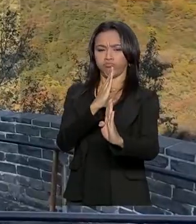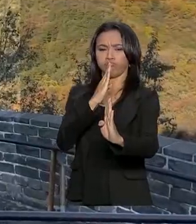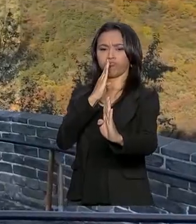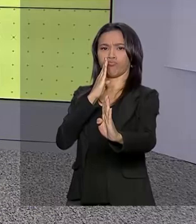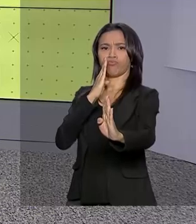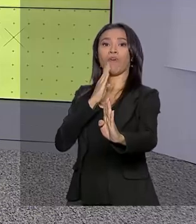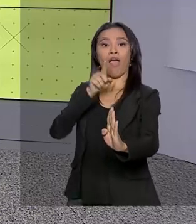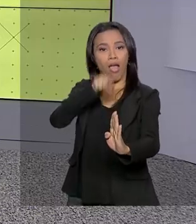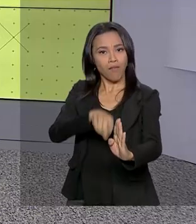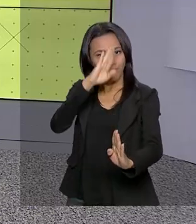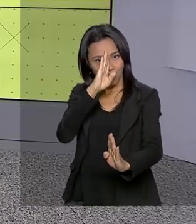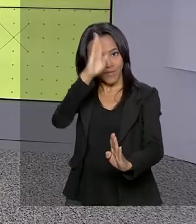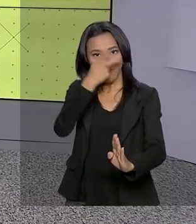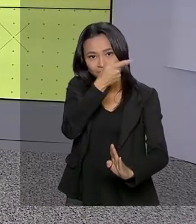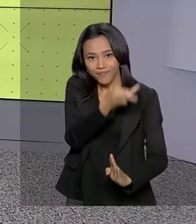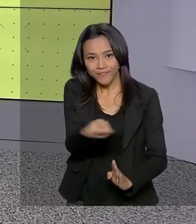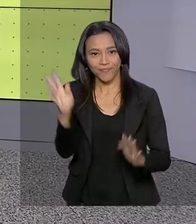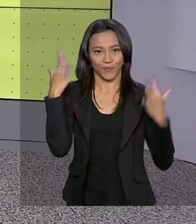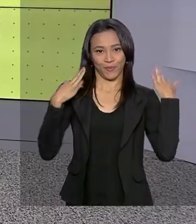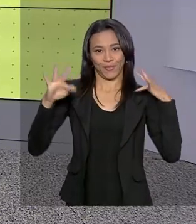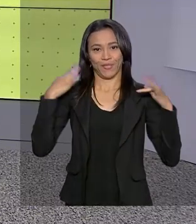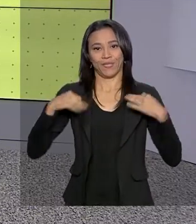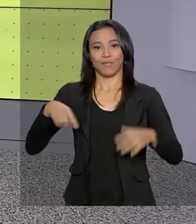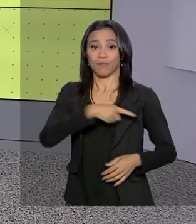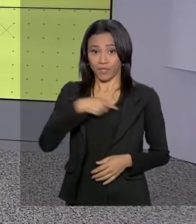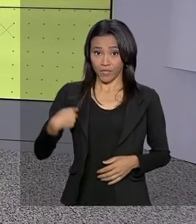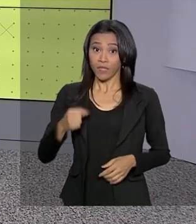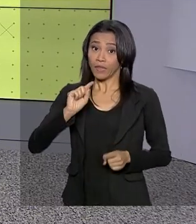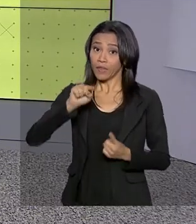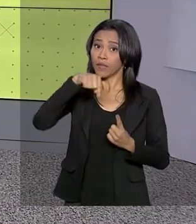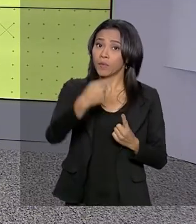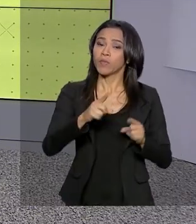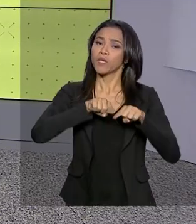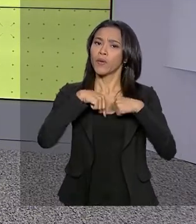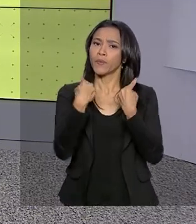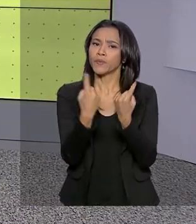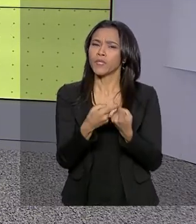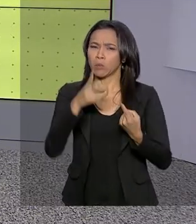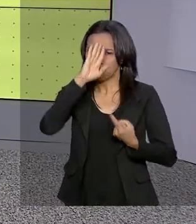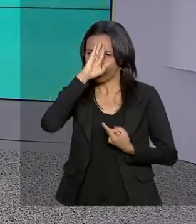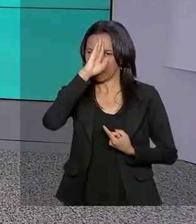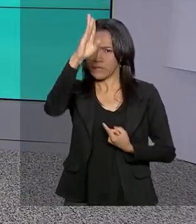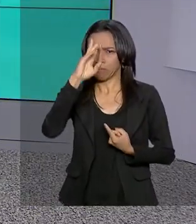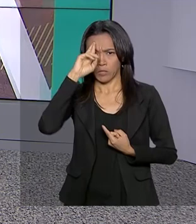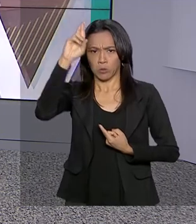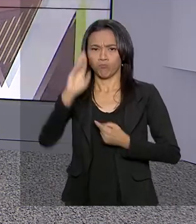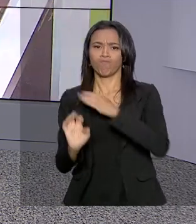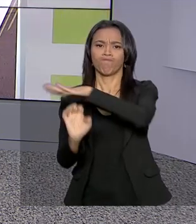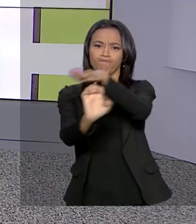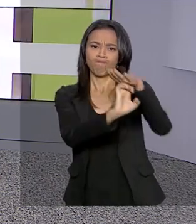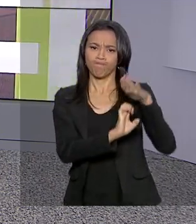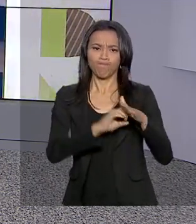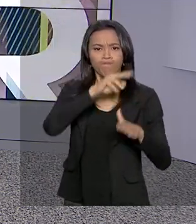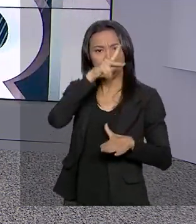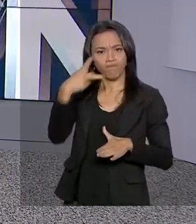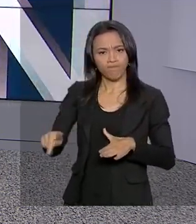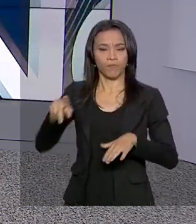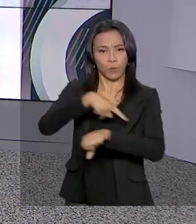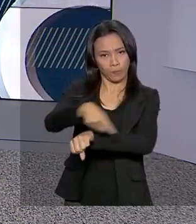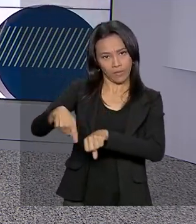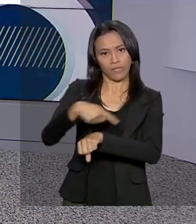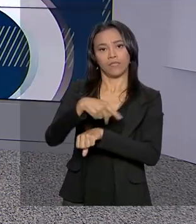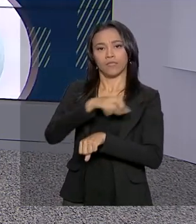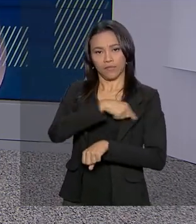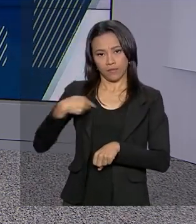postal chinês. Também teve uma reunião e um jantar de negócios com diretores das principais empresas chinesas. O encontro foi